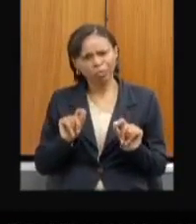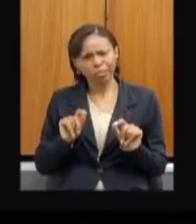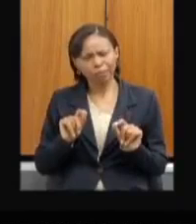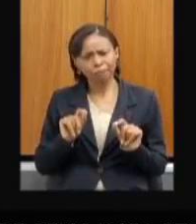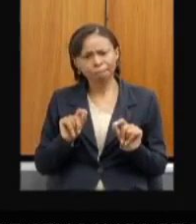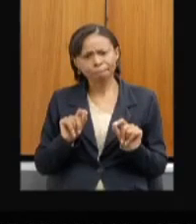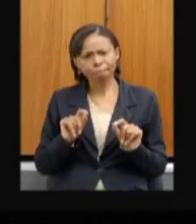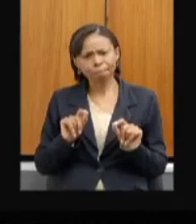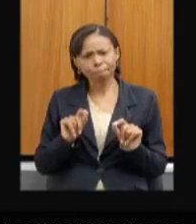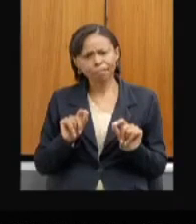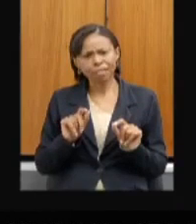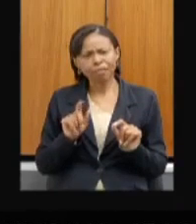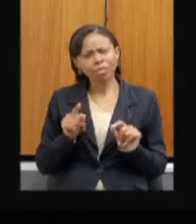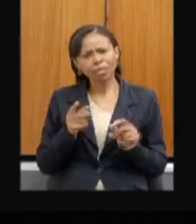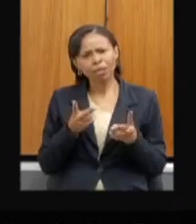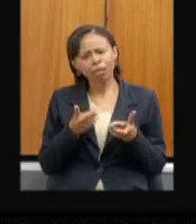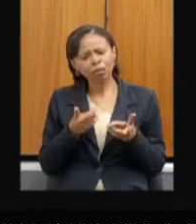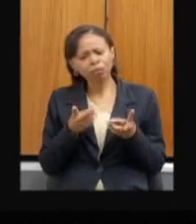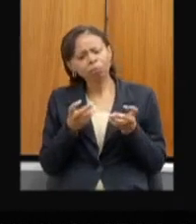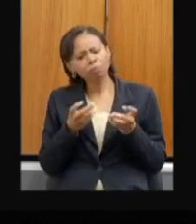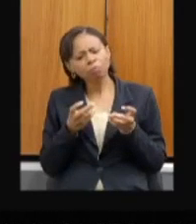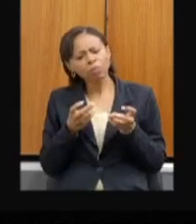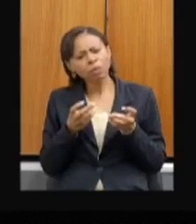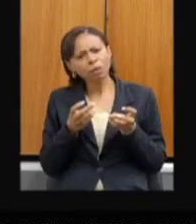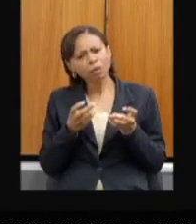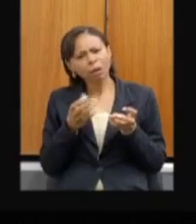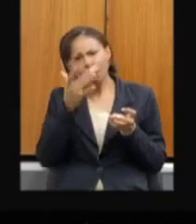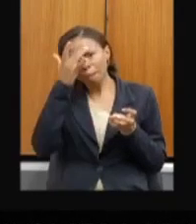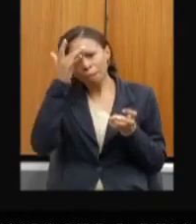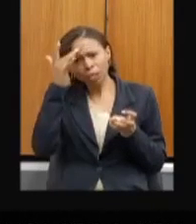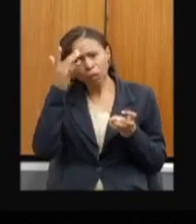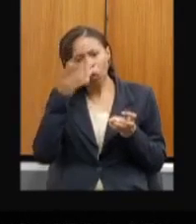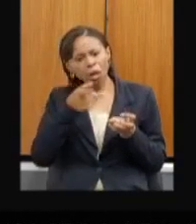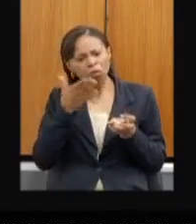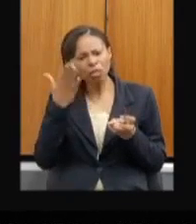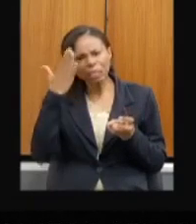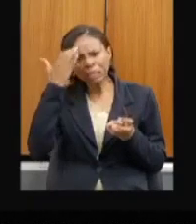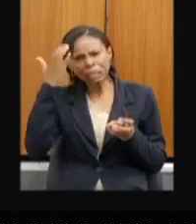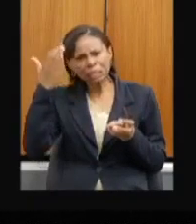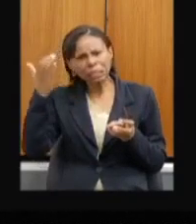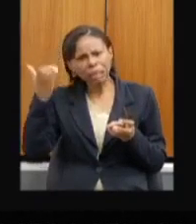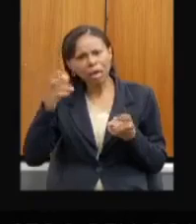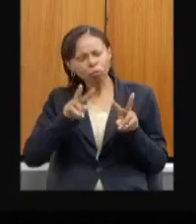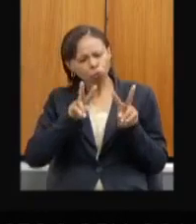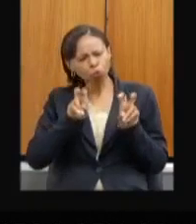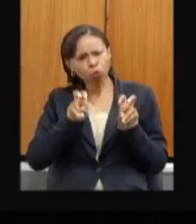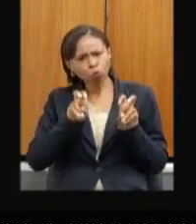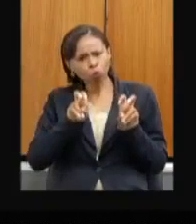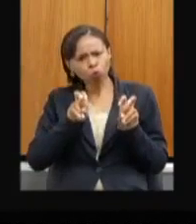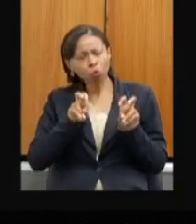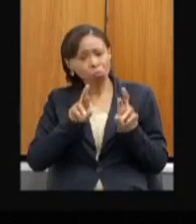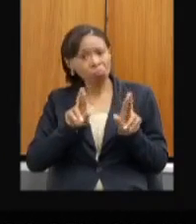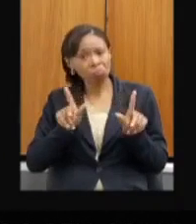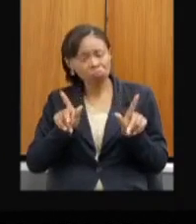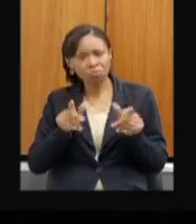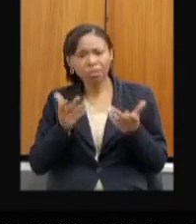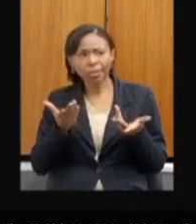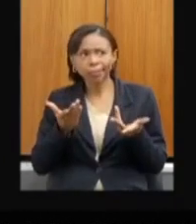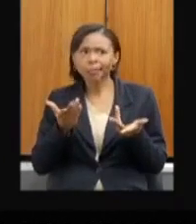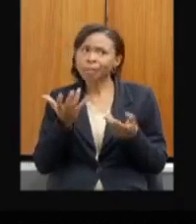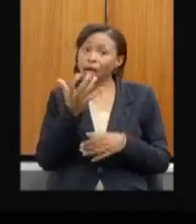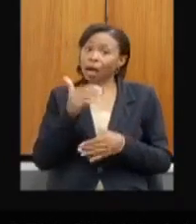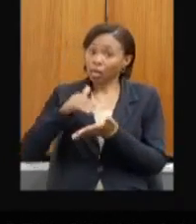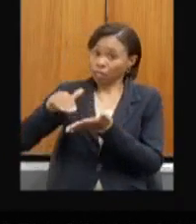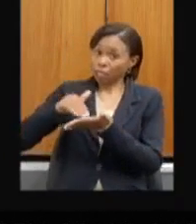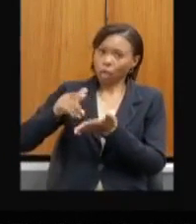quando você escuta uma pessoa que entende do assunto. A secretaria, não quero aqui acusar ninguém, não quero citar nome